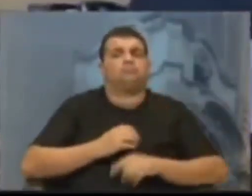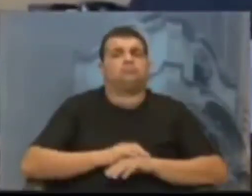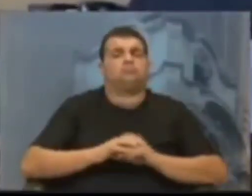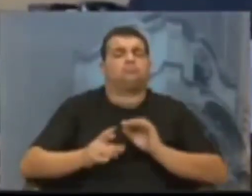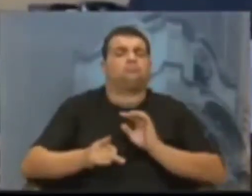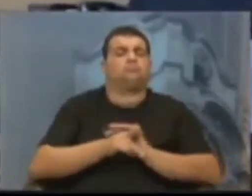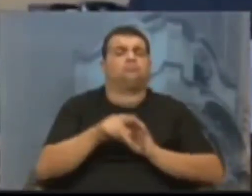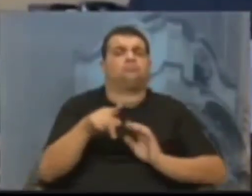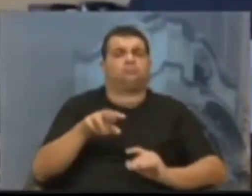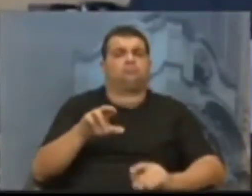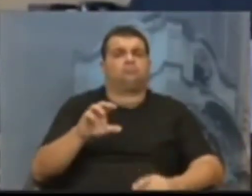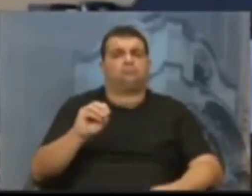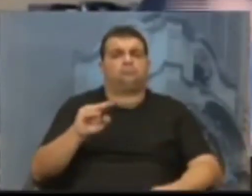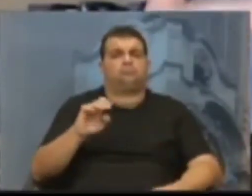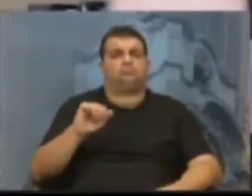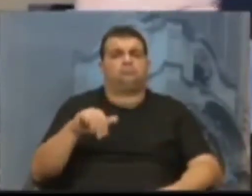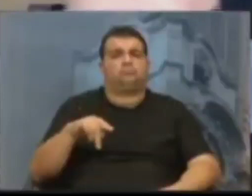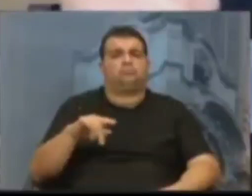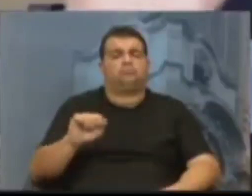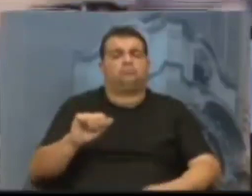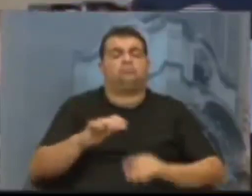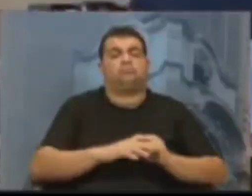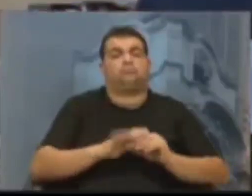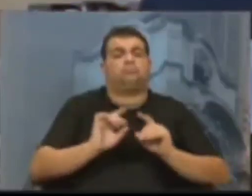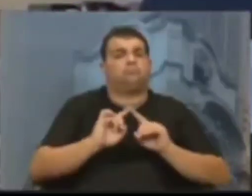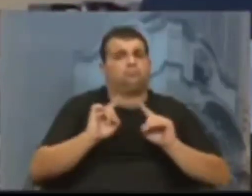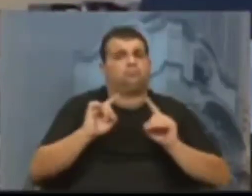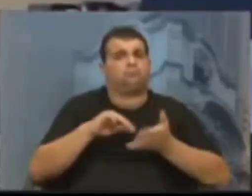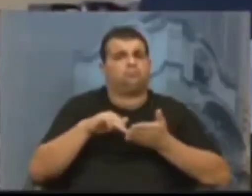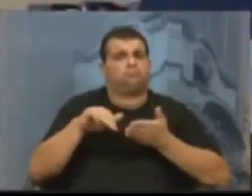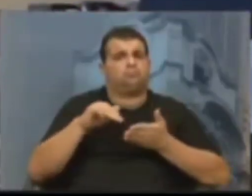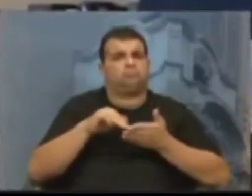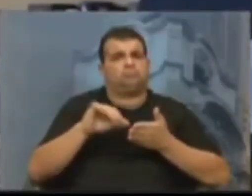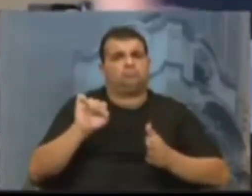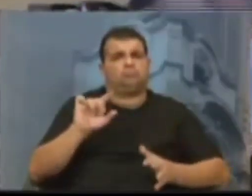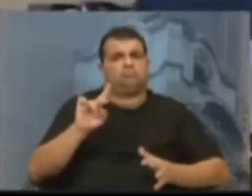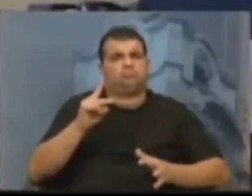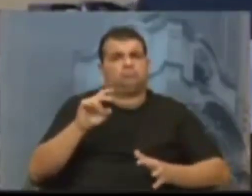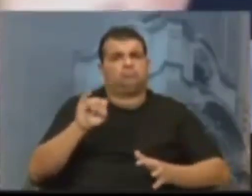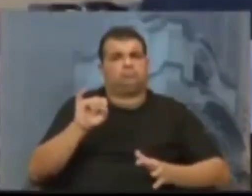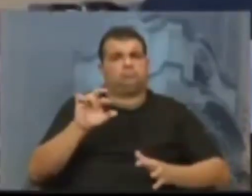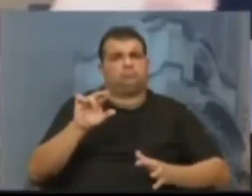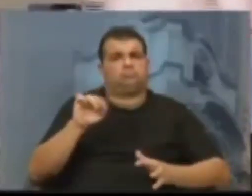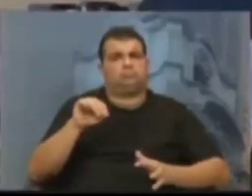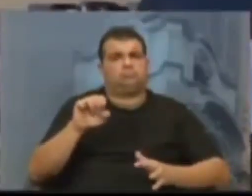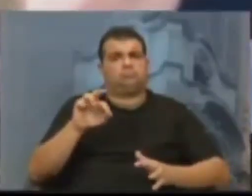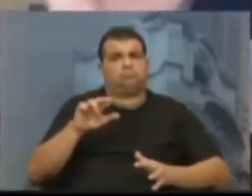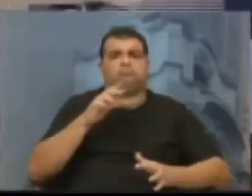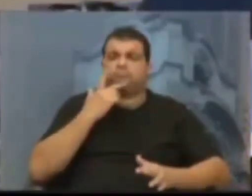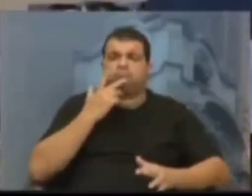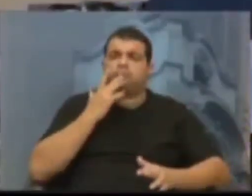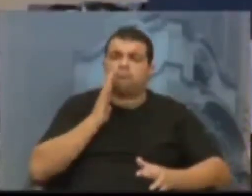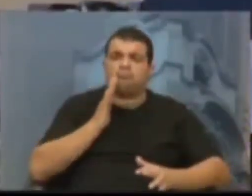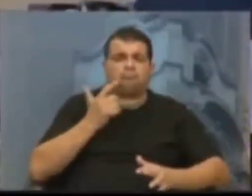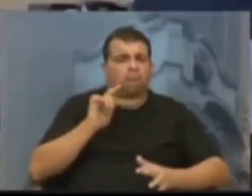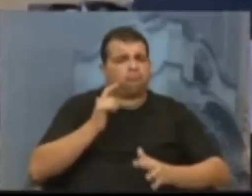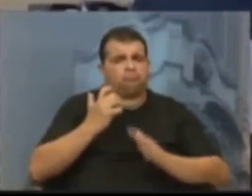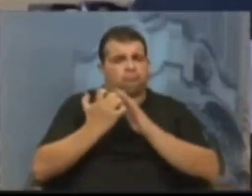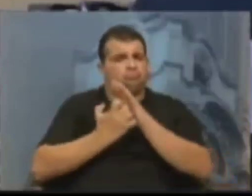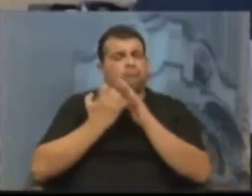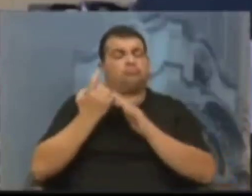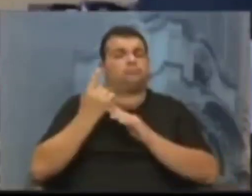ProSempa, sendo que o secretário Schirmer já declarou que não existe monopólio